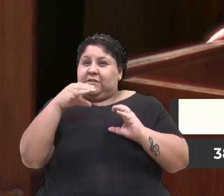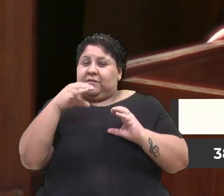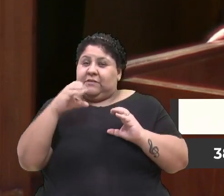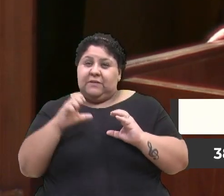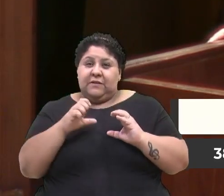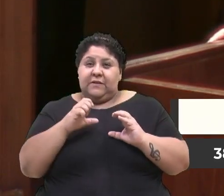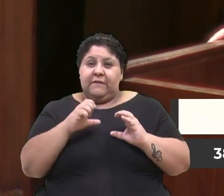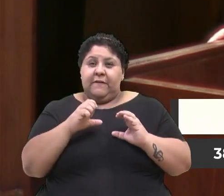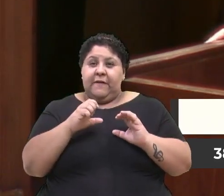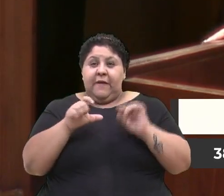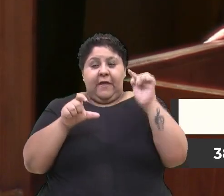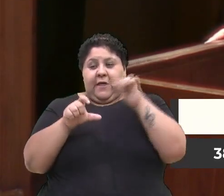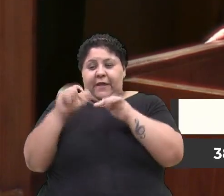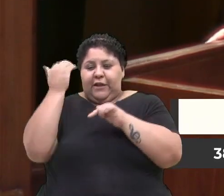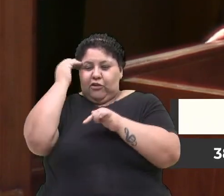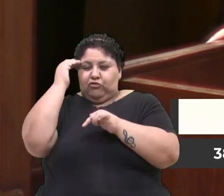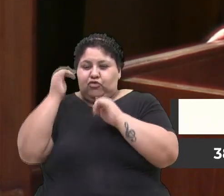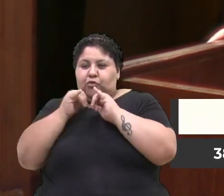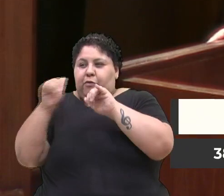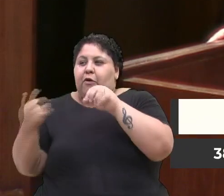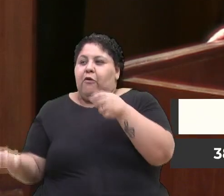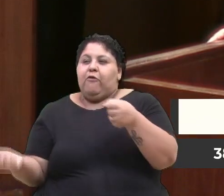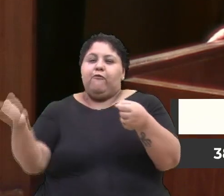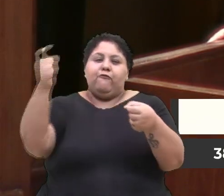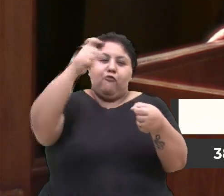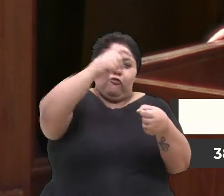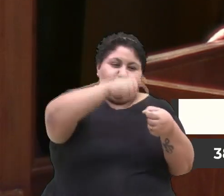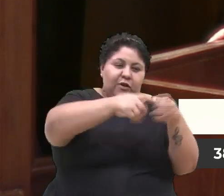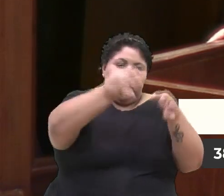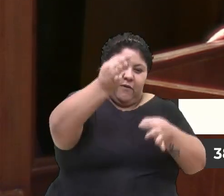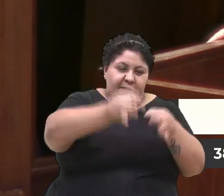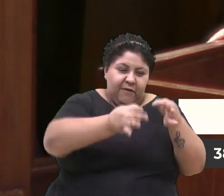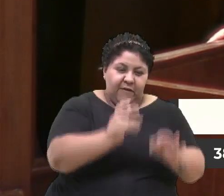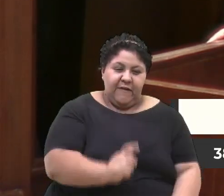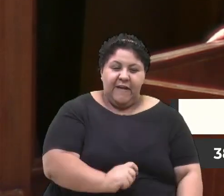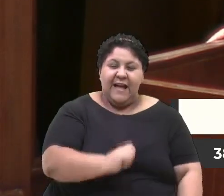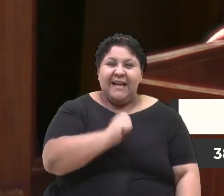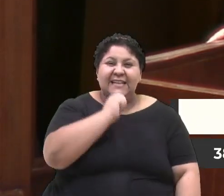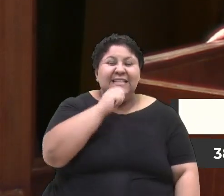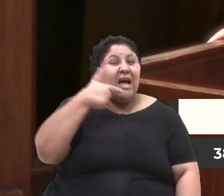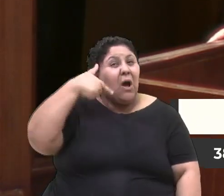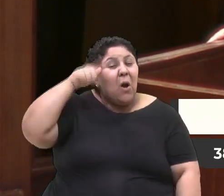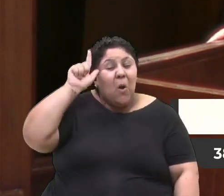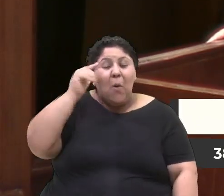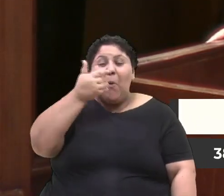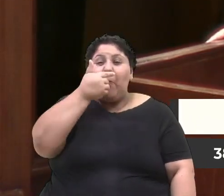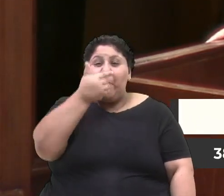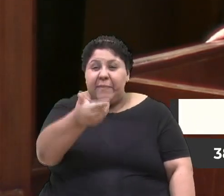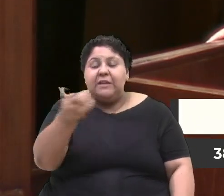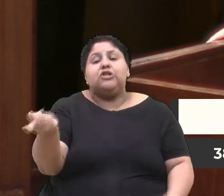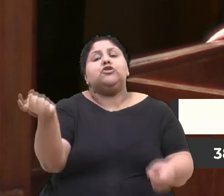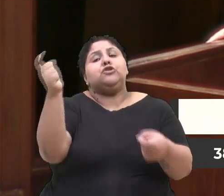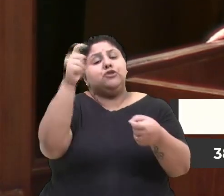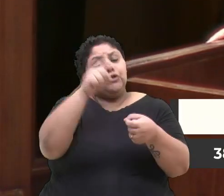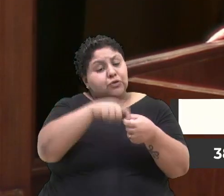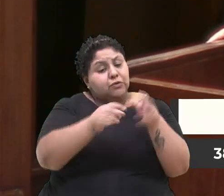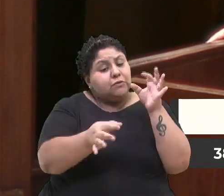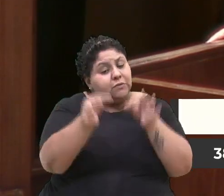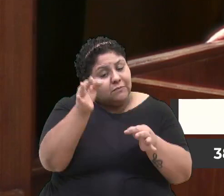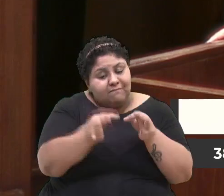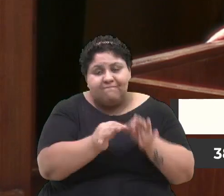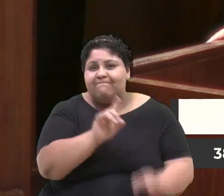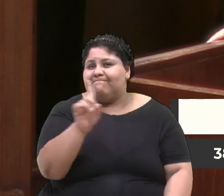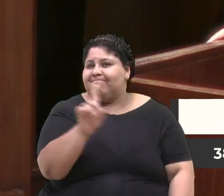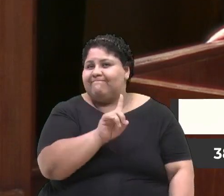soube informar, retornamos para o jurídico ainda ontem, pedi um retorno para o jurídico, não